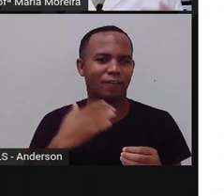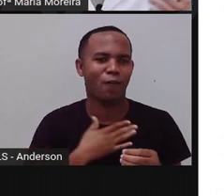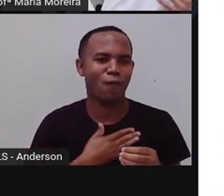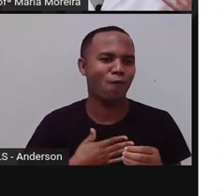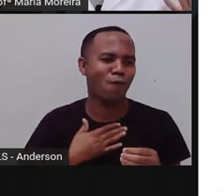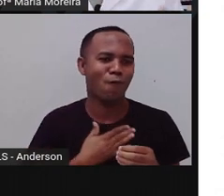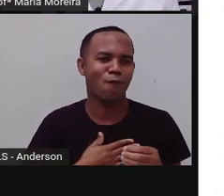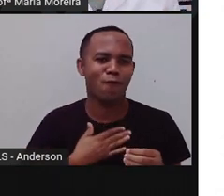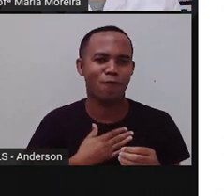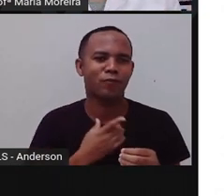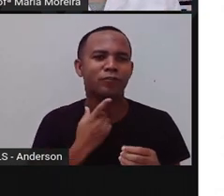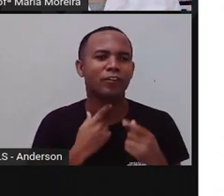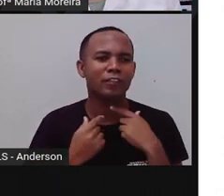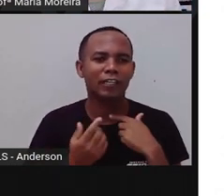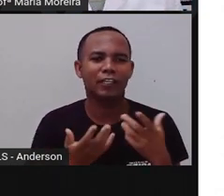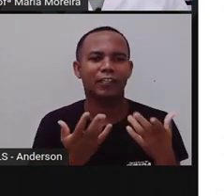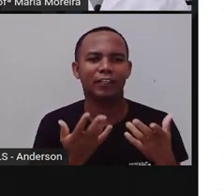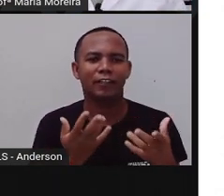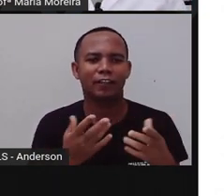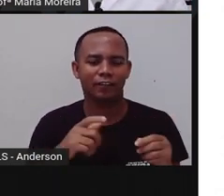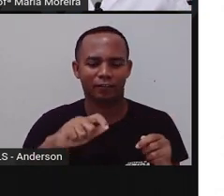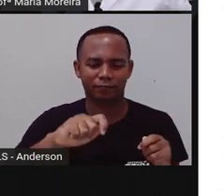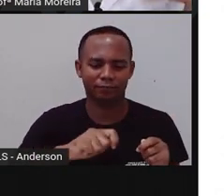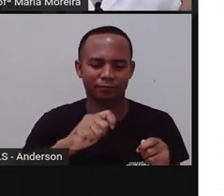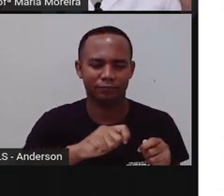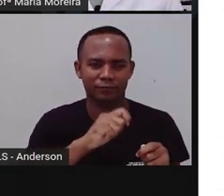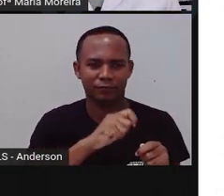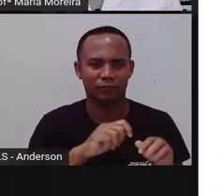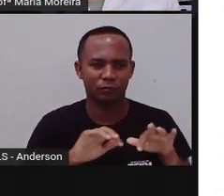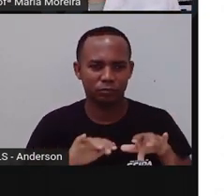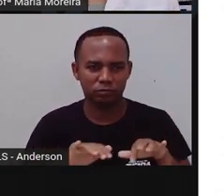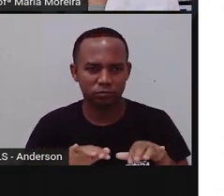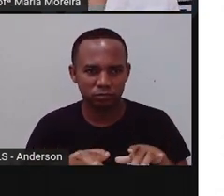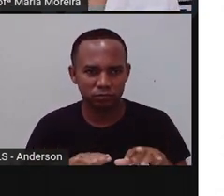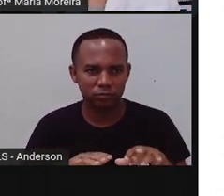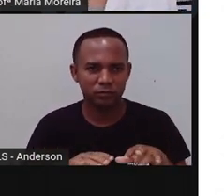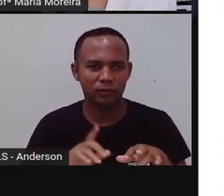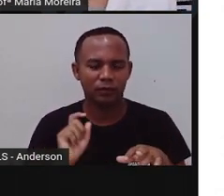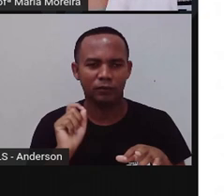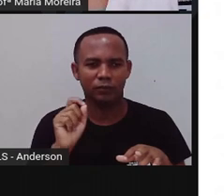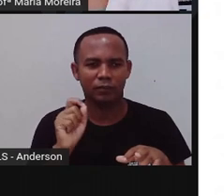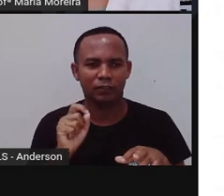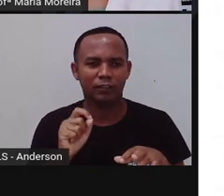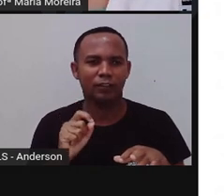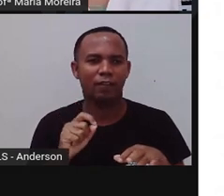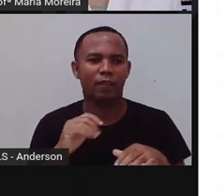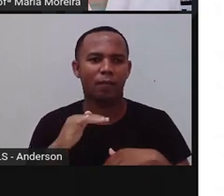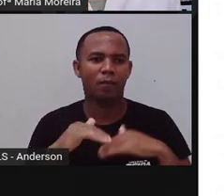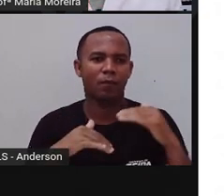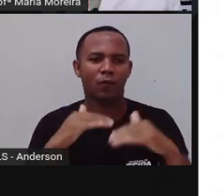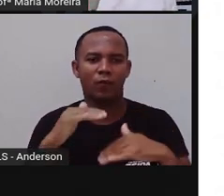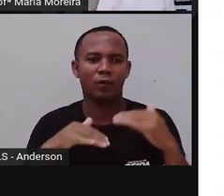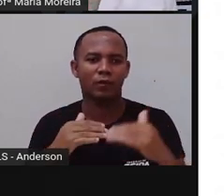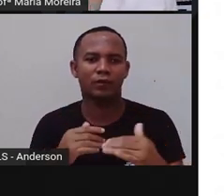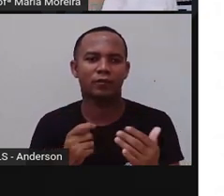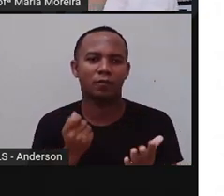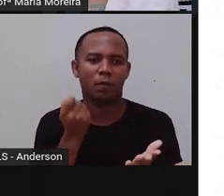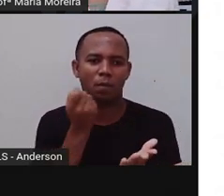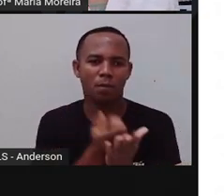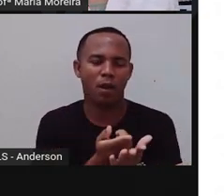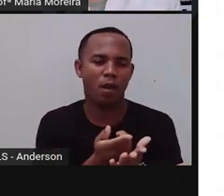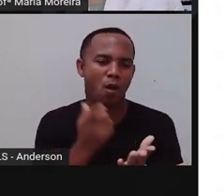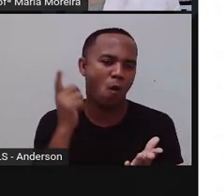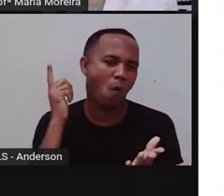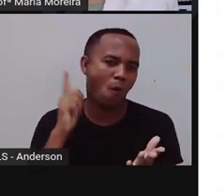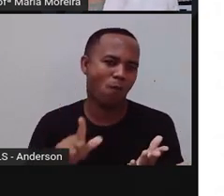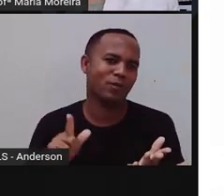E aí, queria uma máquina de costura. E aí, por fim, depois de adulta, né? Que nunca é tarde para se aprender as coisas. Eu consegui comprar